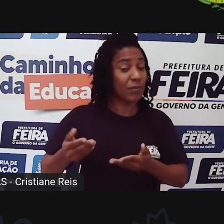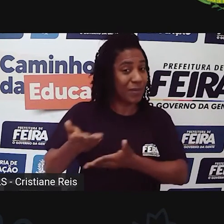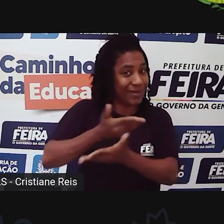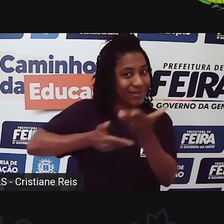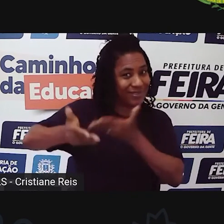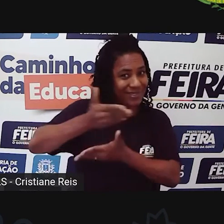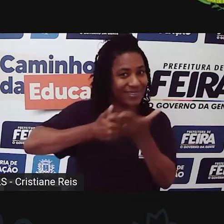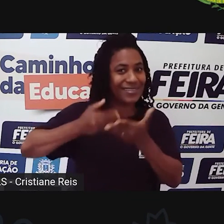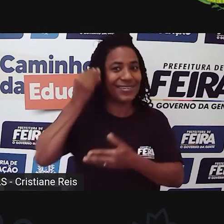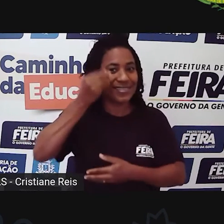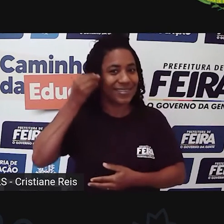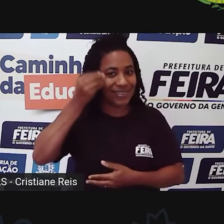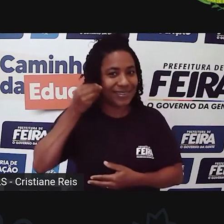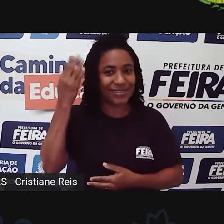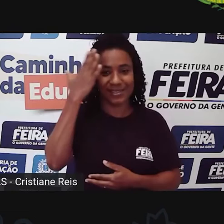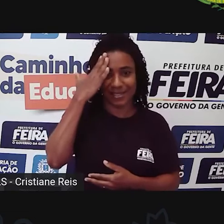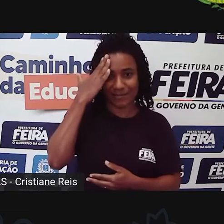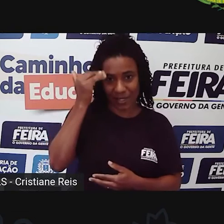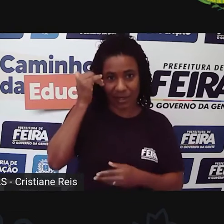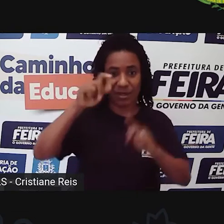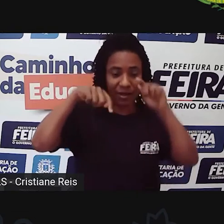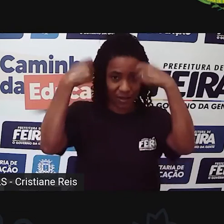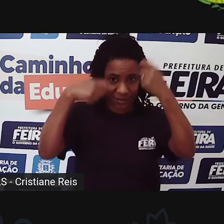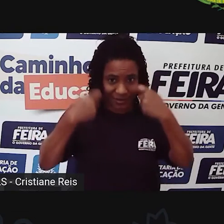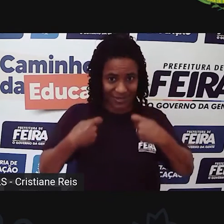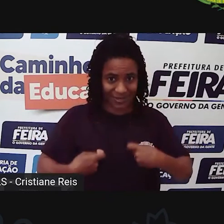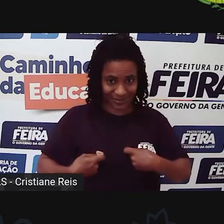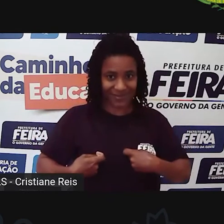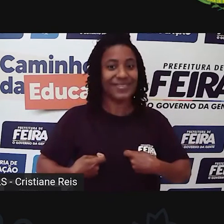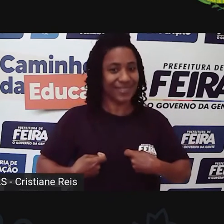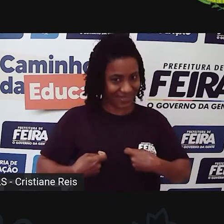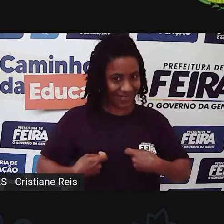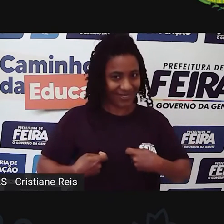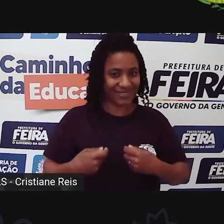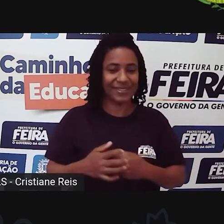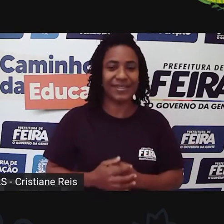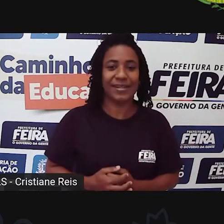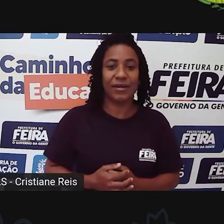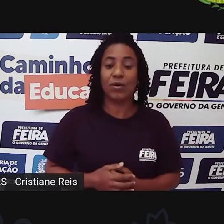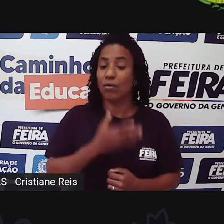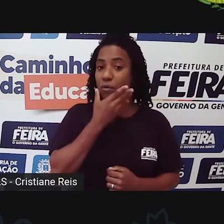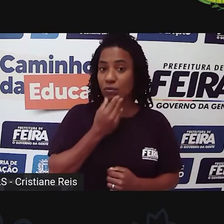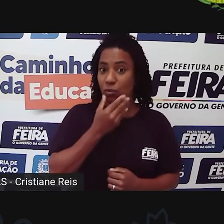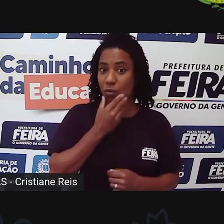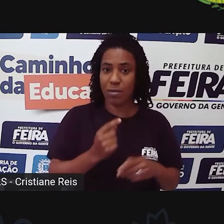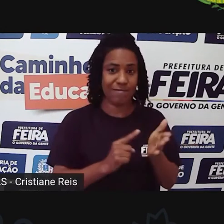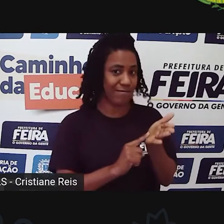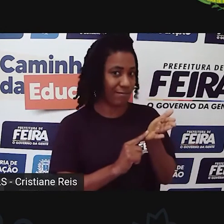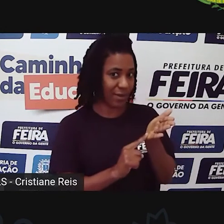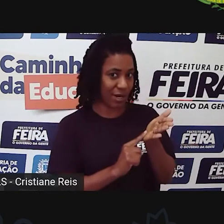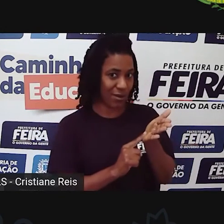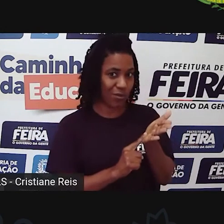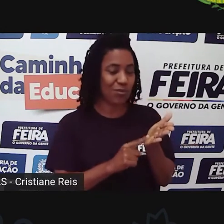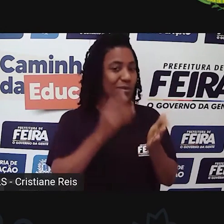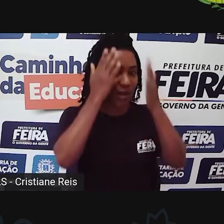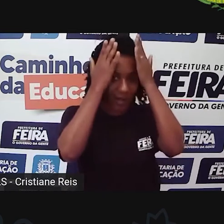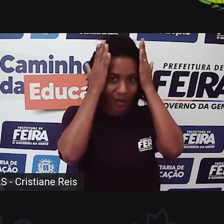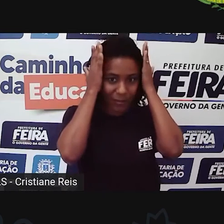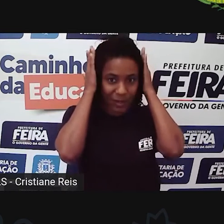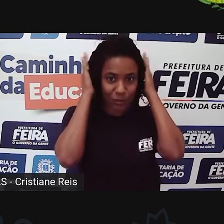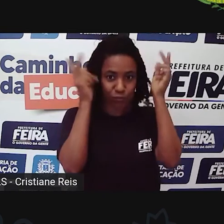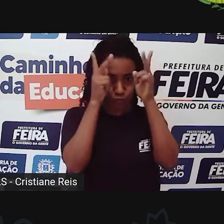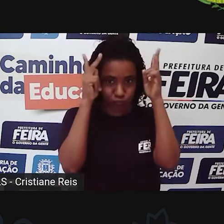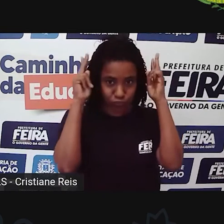Agora eu vou fazer a minha audiodescrição, certo? Eu sou um homem branco, de cabelo preto,